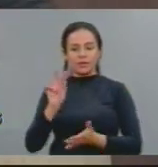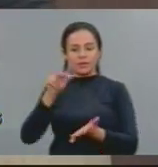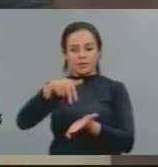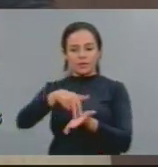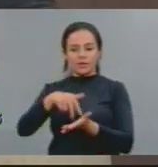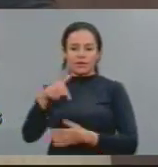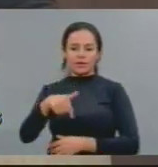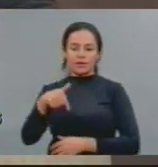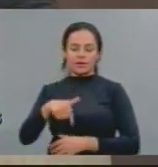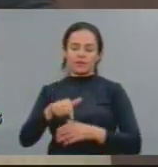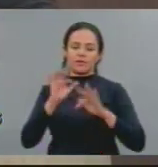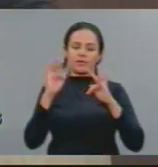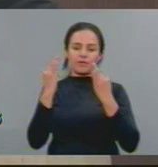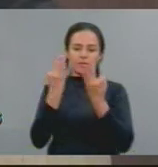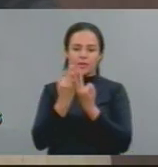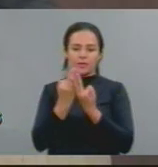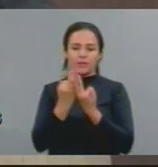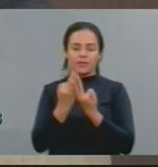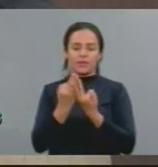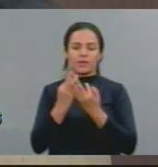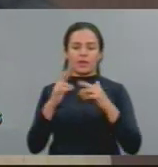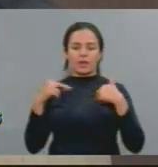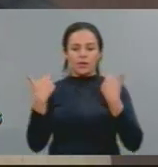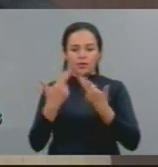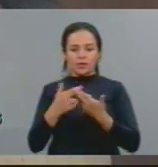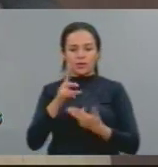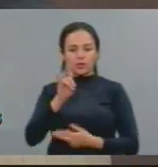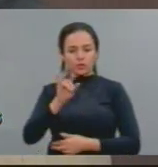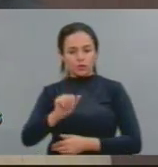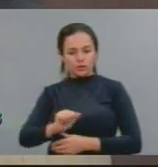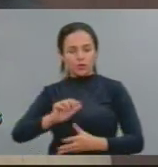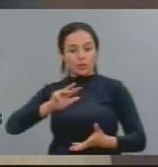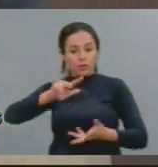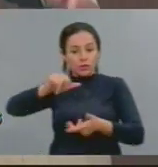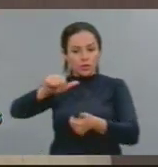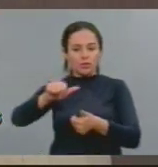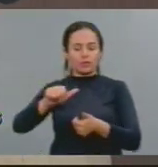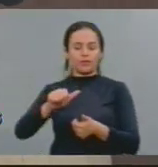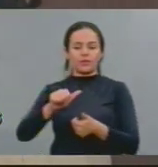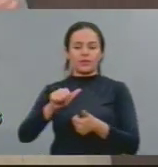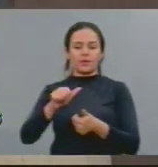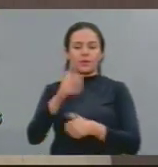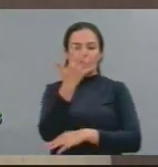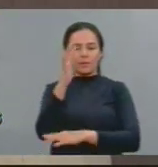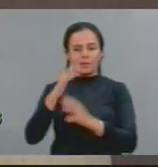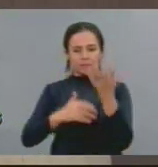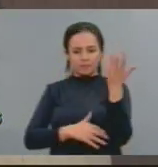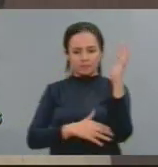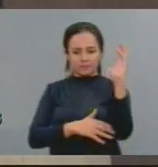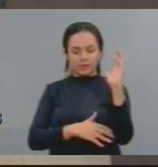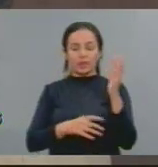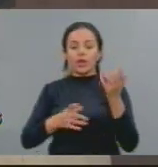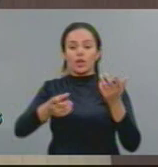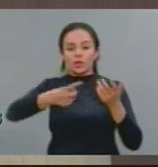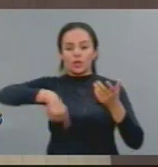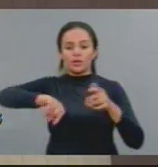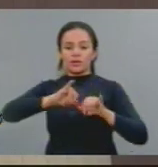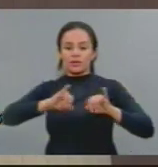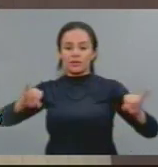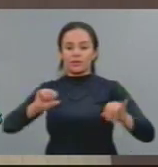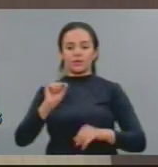em nome da família na sessão solene do Dia Mundial do Meio Ambiente, nós temos que dizer que